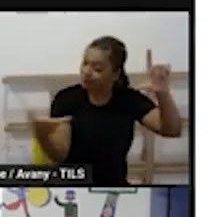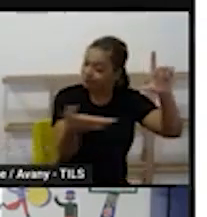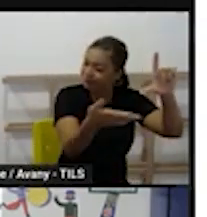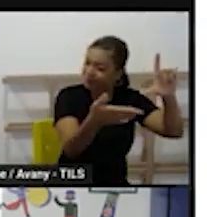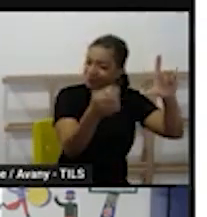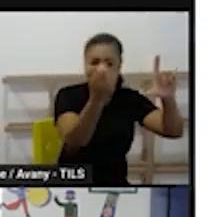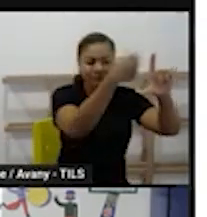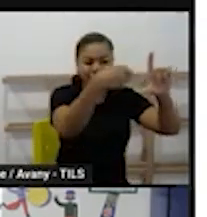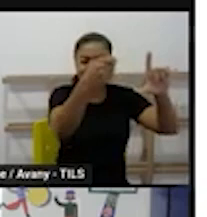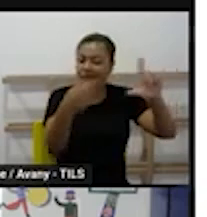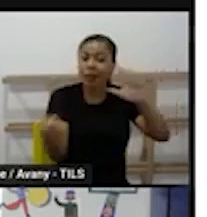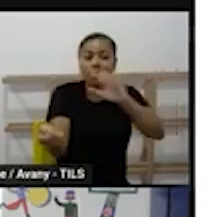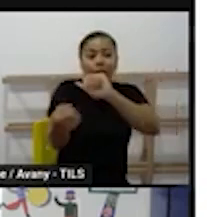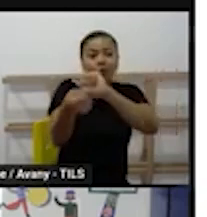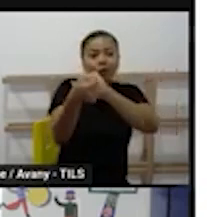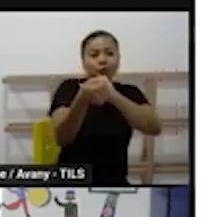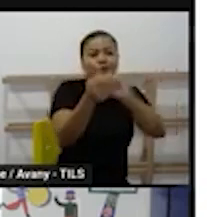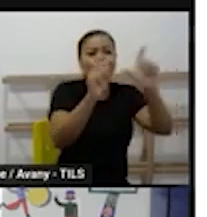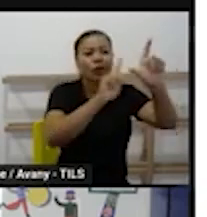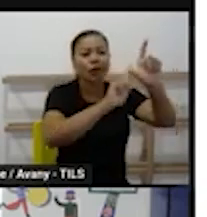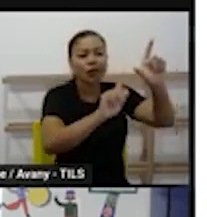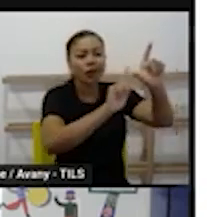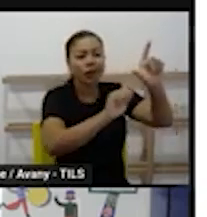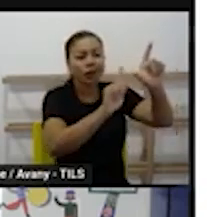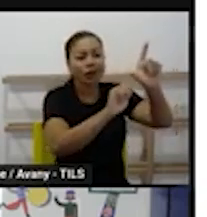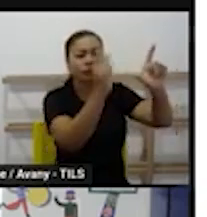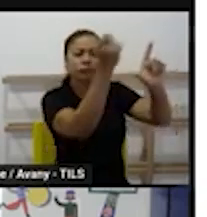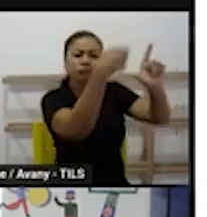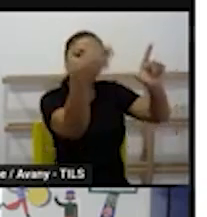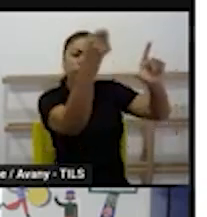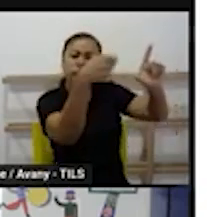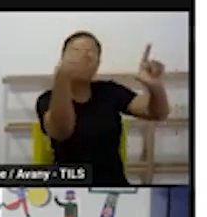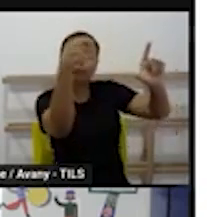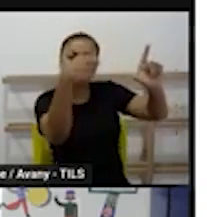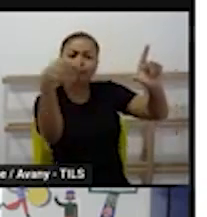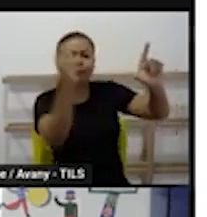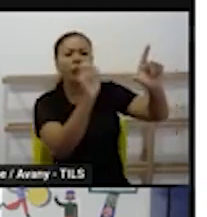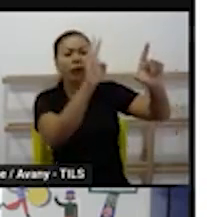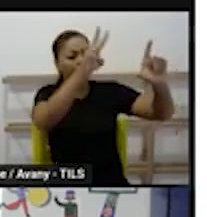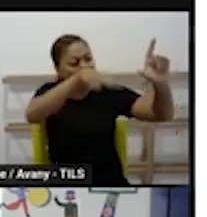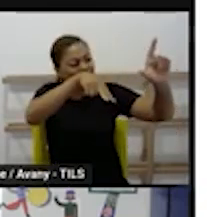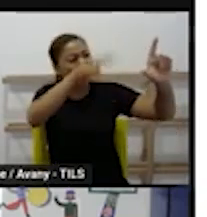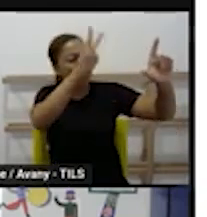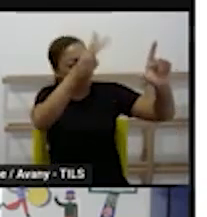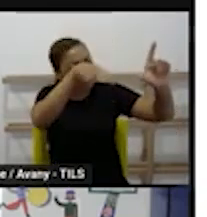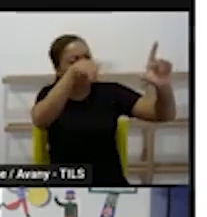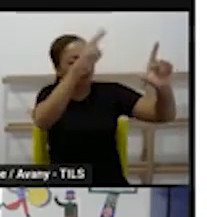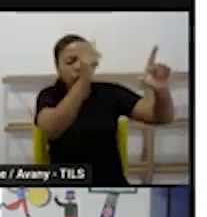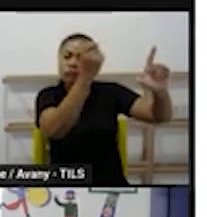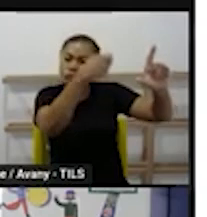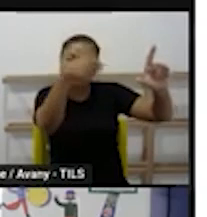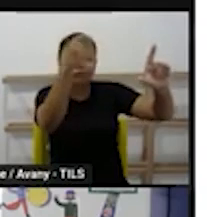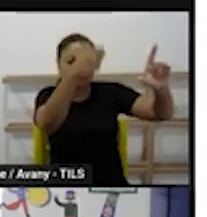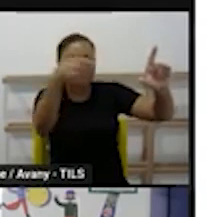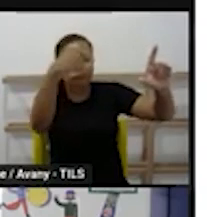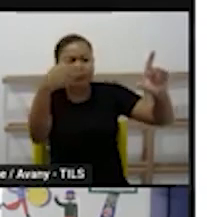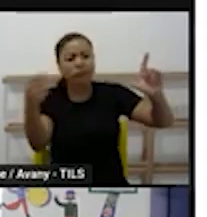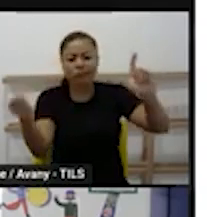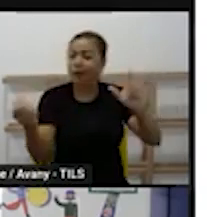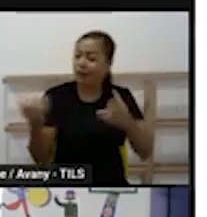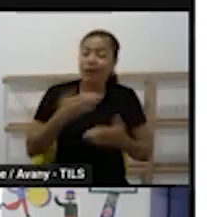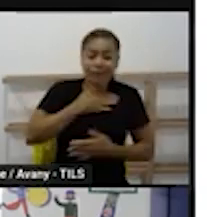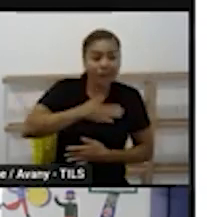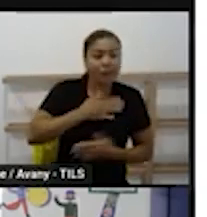desenvolvimento de escrita e letramento que a criança está levando você escrevendo pode até participar dos grupos